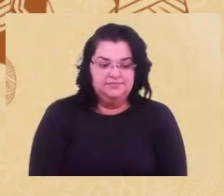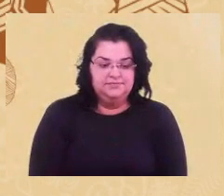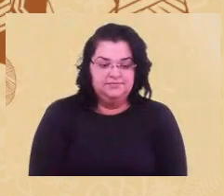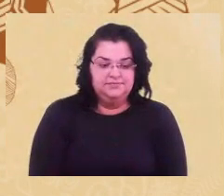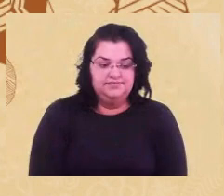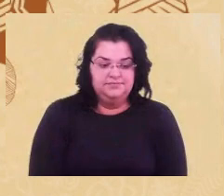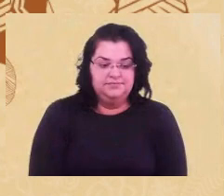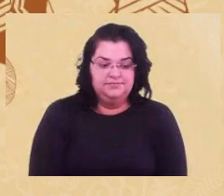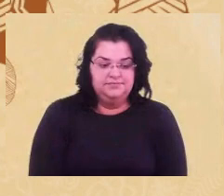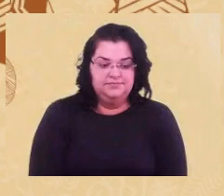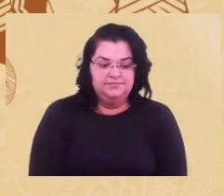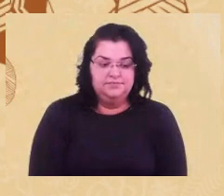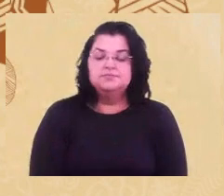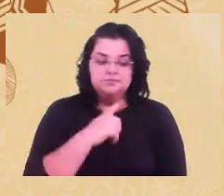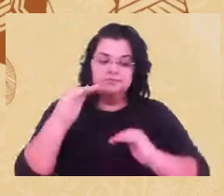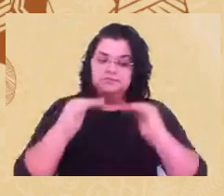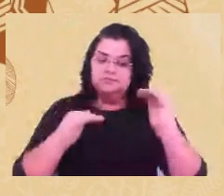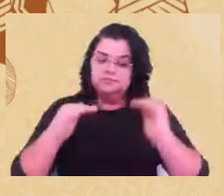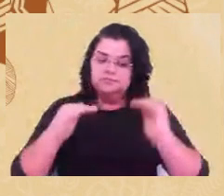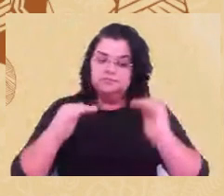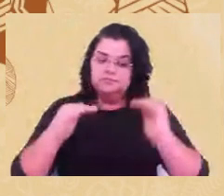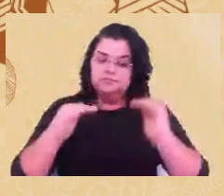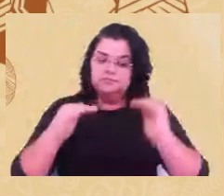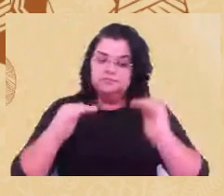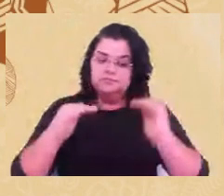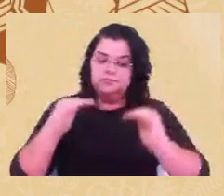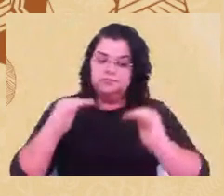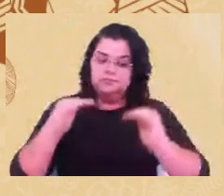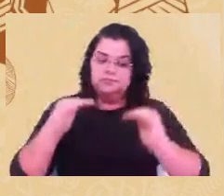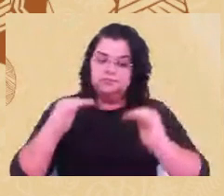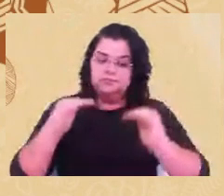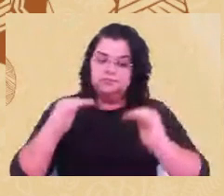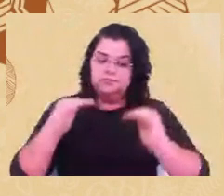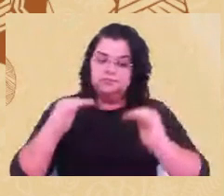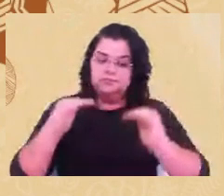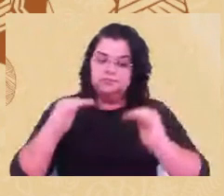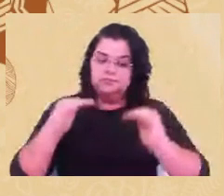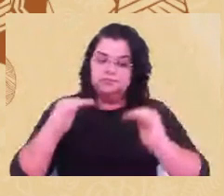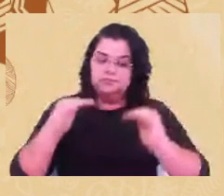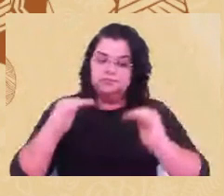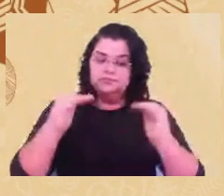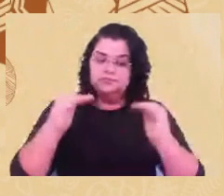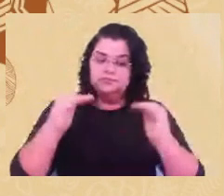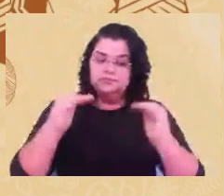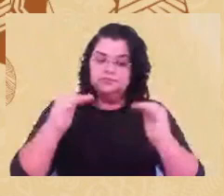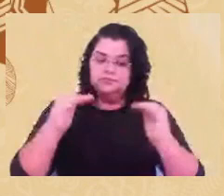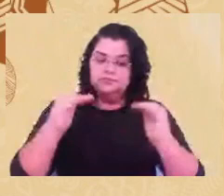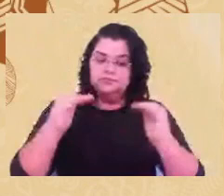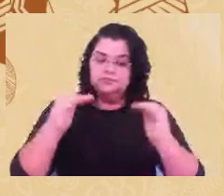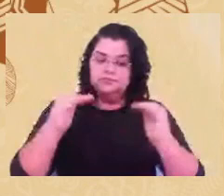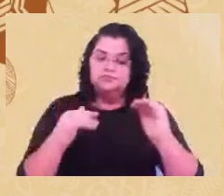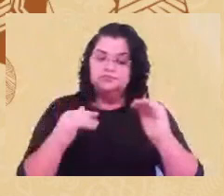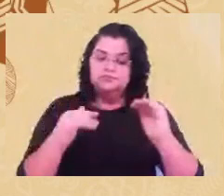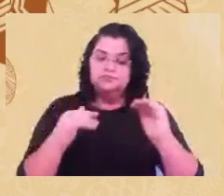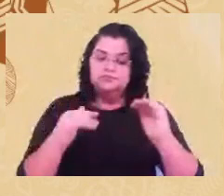psicólogas e psicanalistas, as professoras Sônia Albert e Ana Cristina Figueiredo.